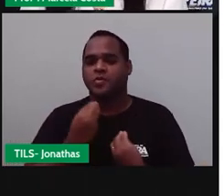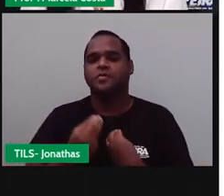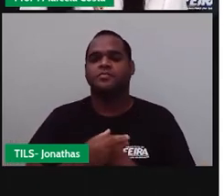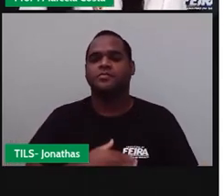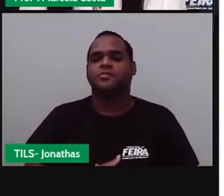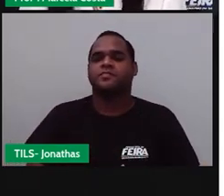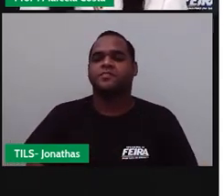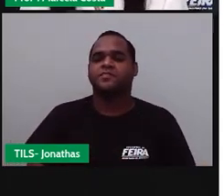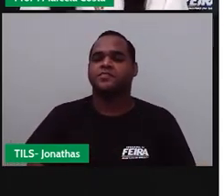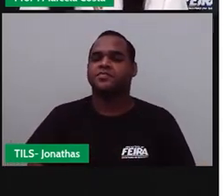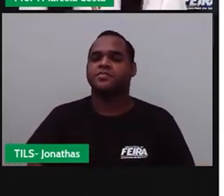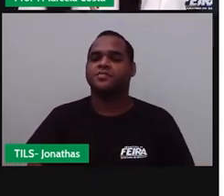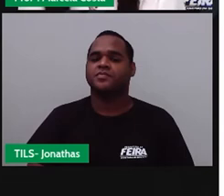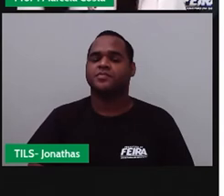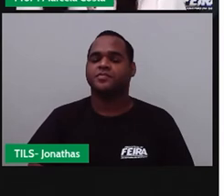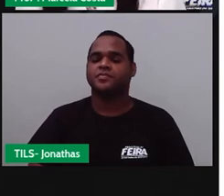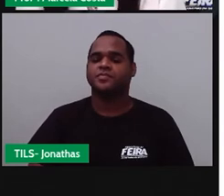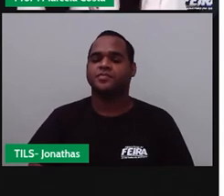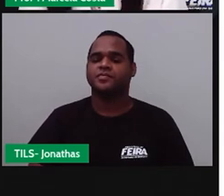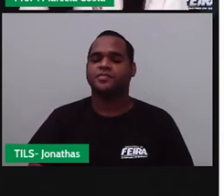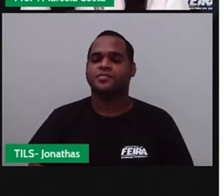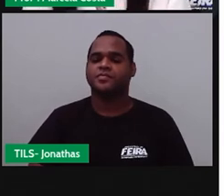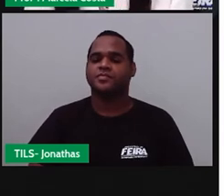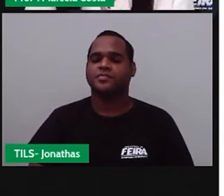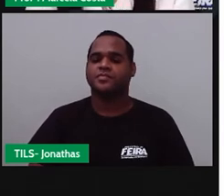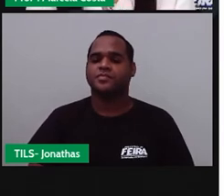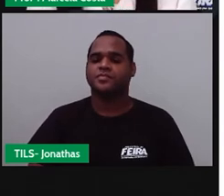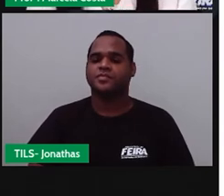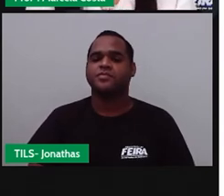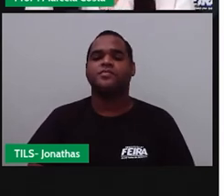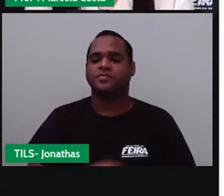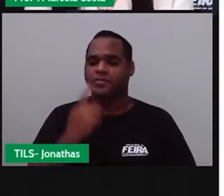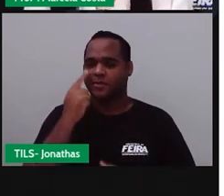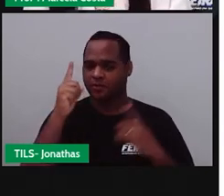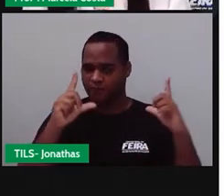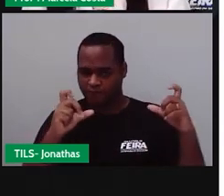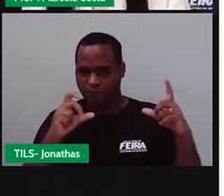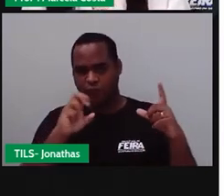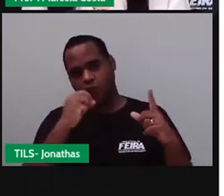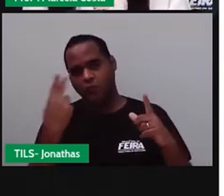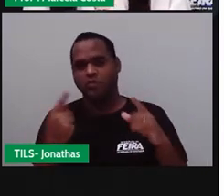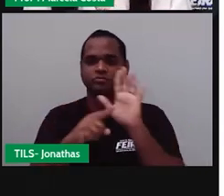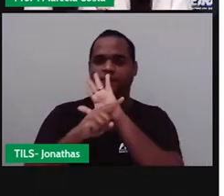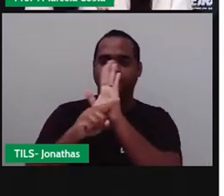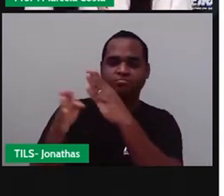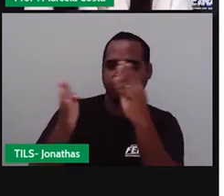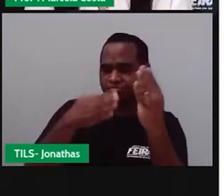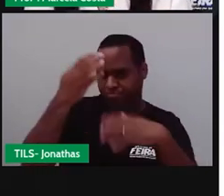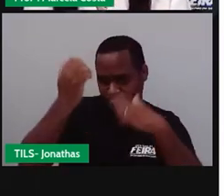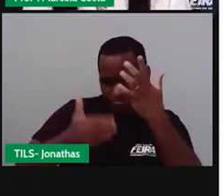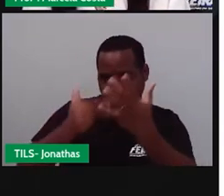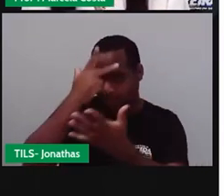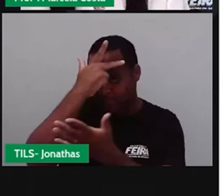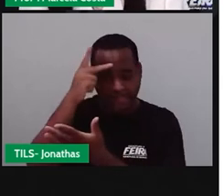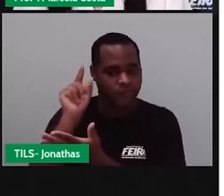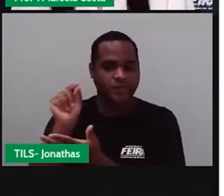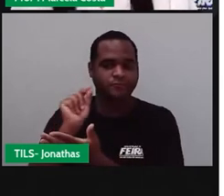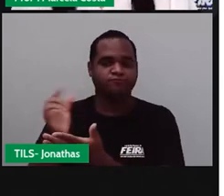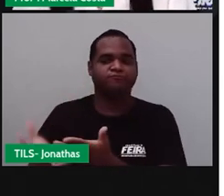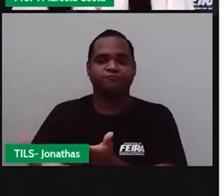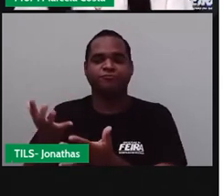Você vai registrar aí a sua produção com a foto ou você também pode fazer um vídeo contando essa situação